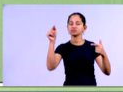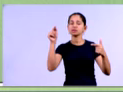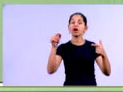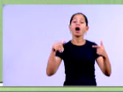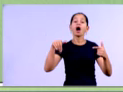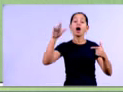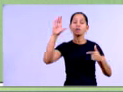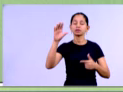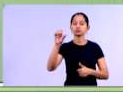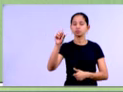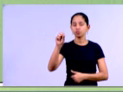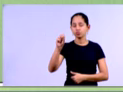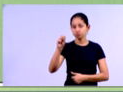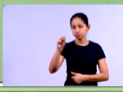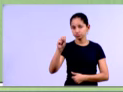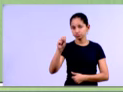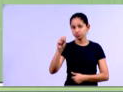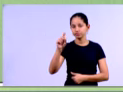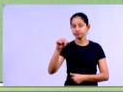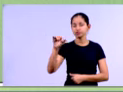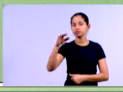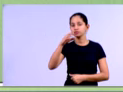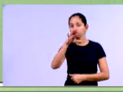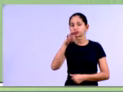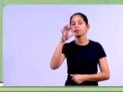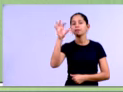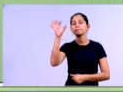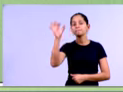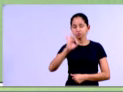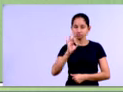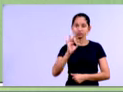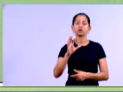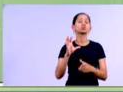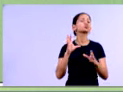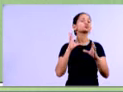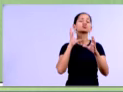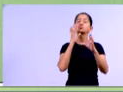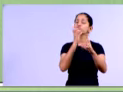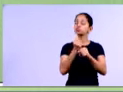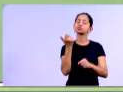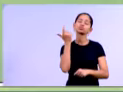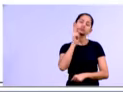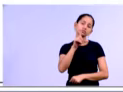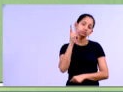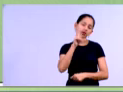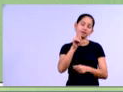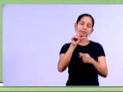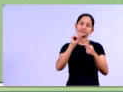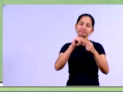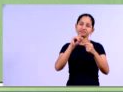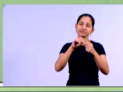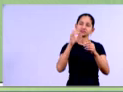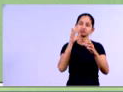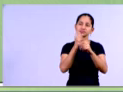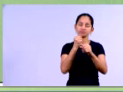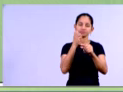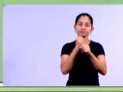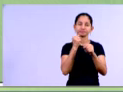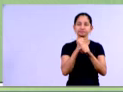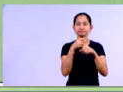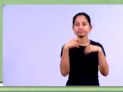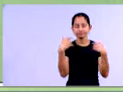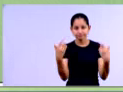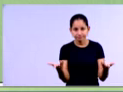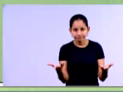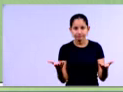,86%. Isso vocês vão fazer com todas as demais contas, ok? O mesmo cálculo. Bom, gente.